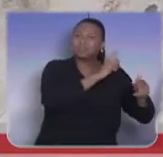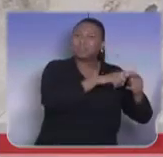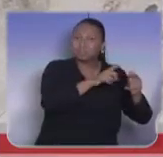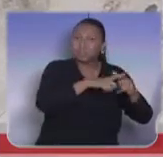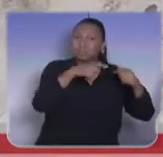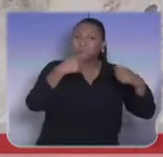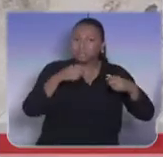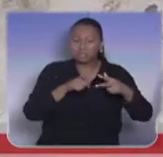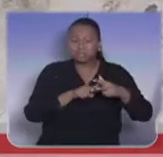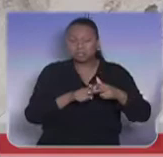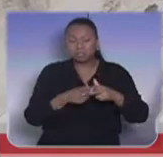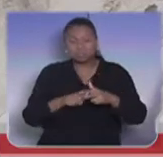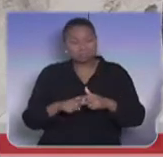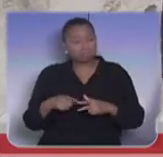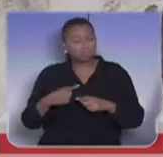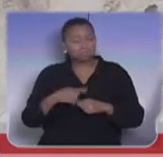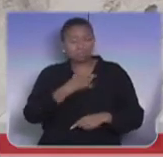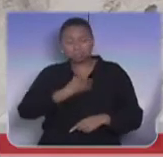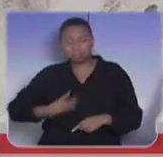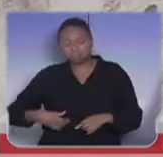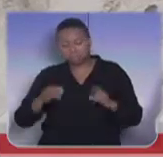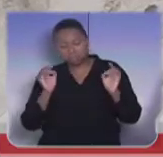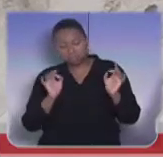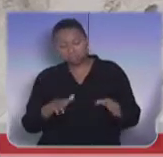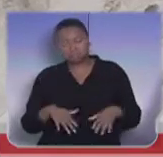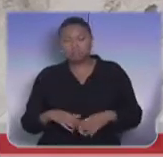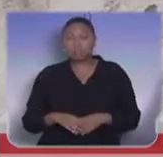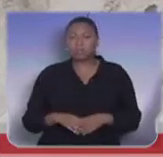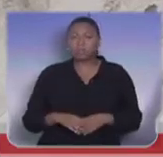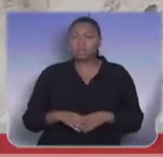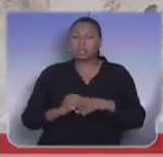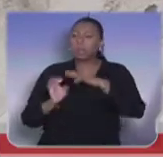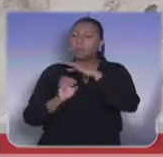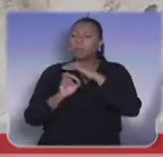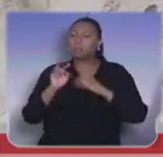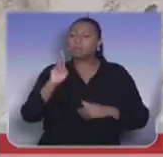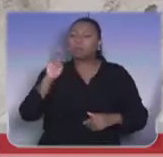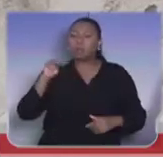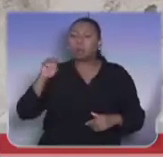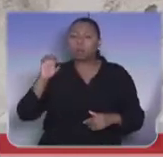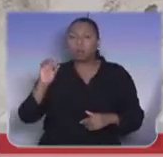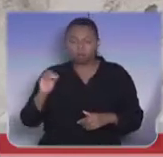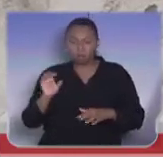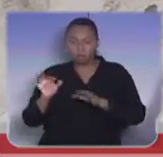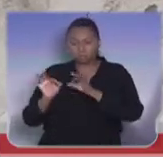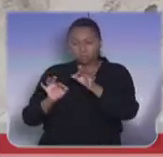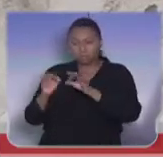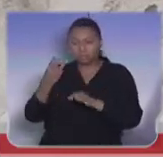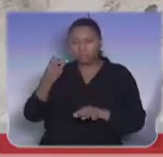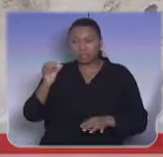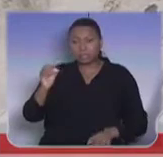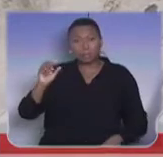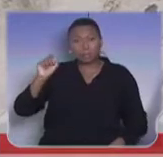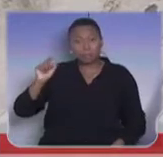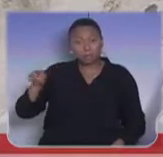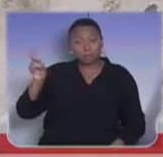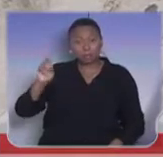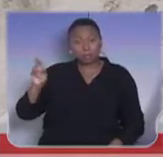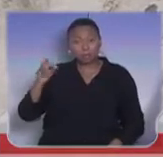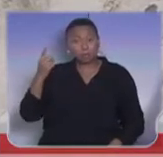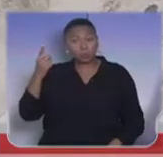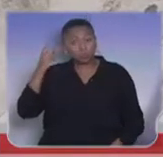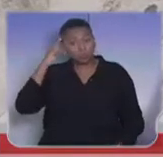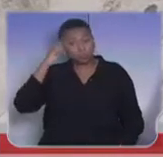do completo abandono. A Rumo está sendo multada por R$ 30 mil dia. R$ mil